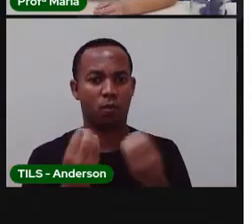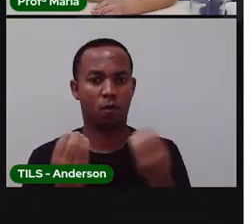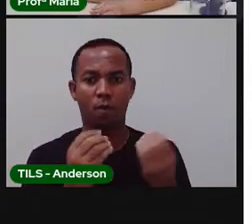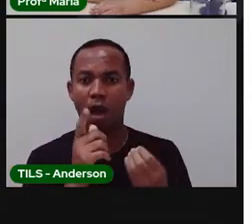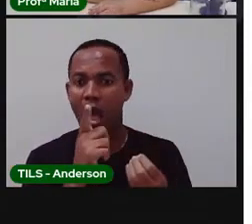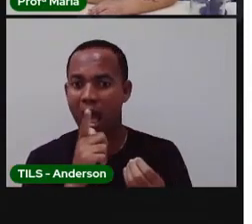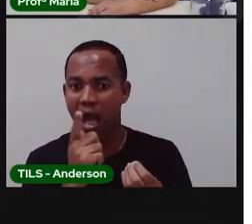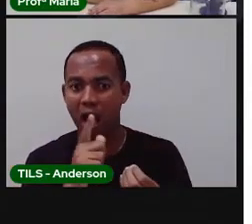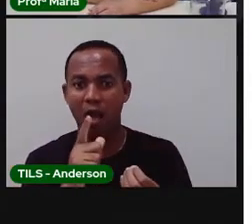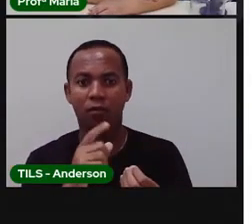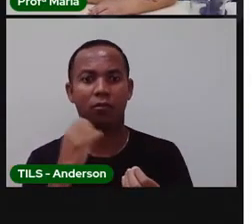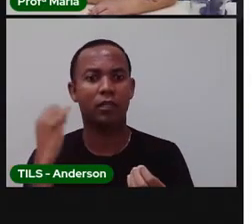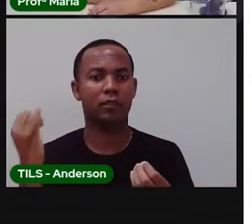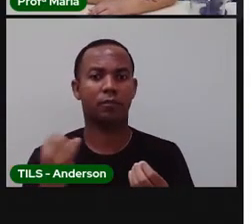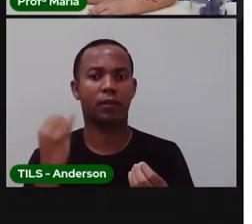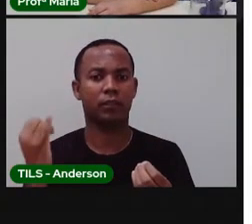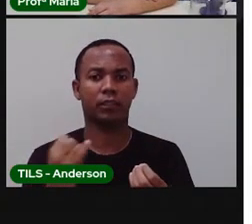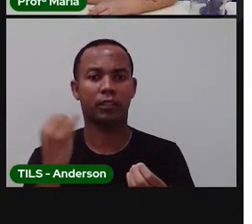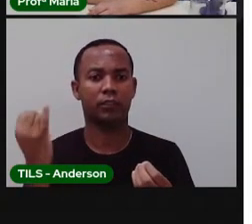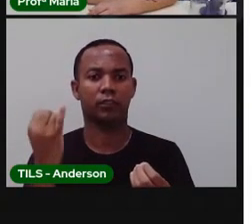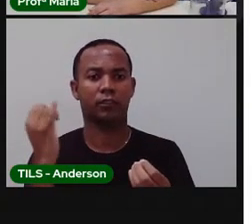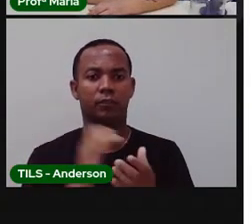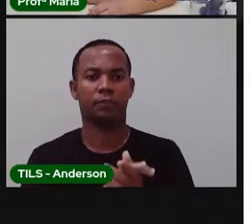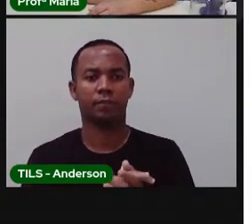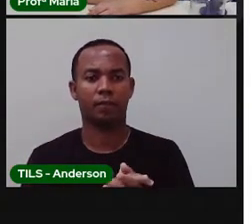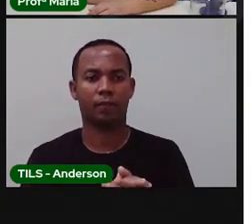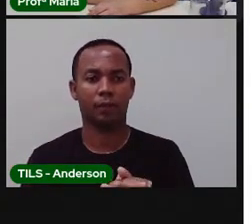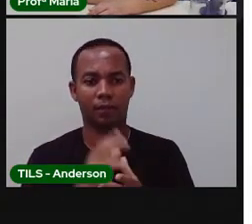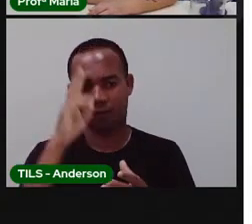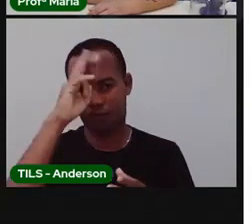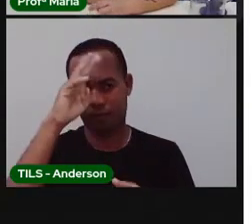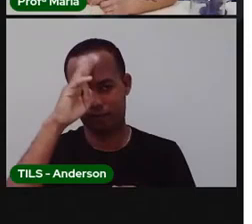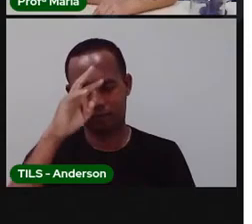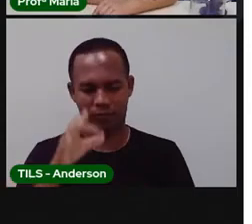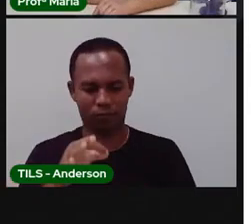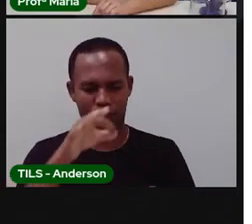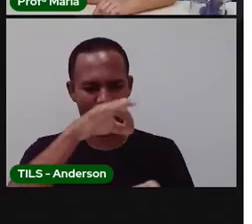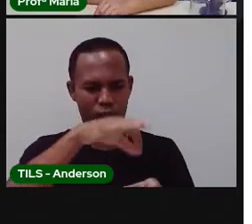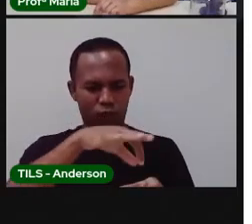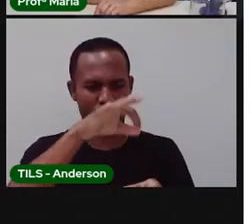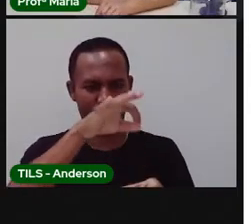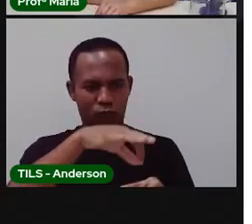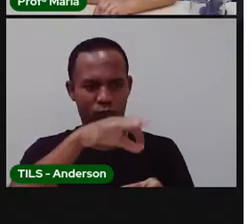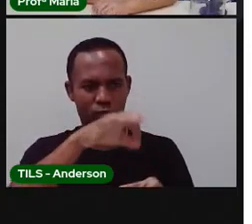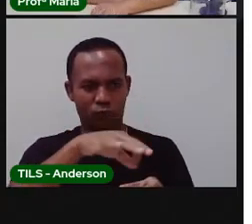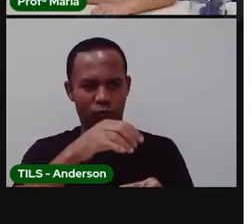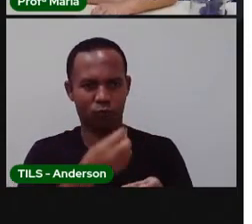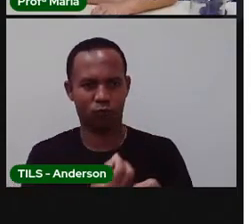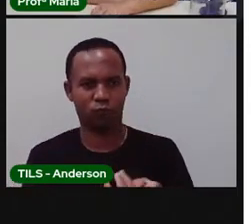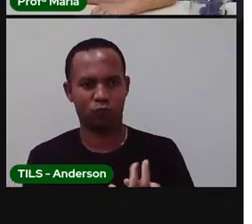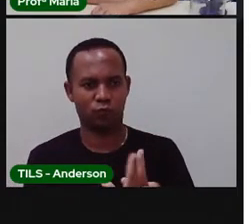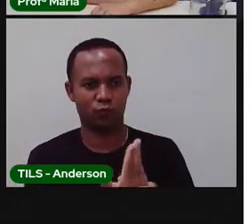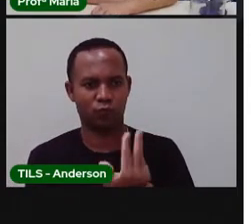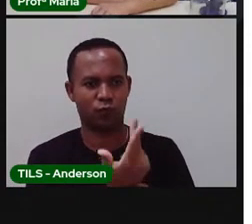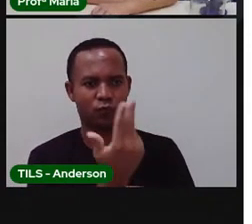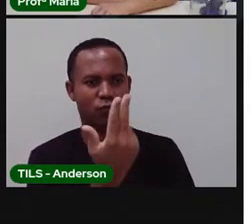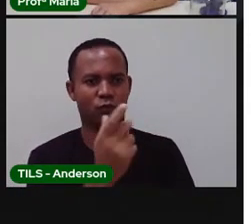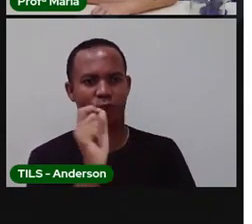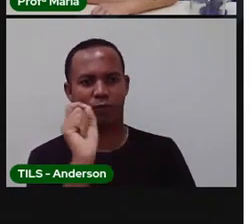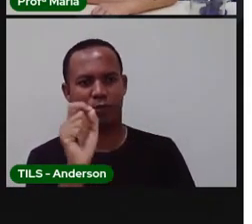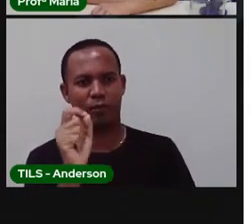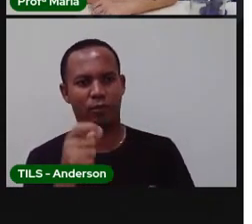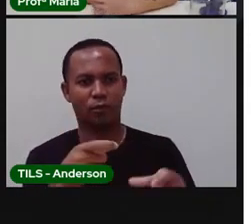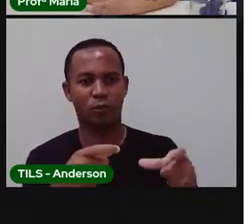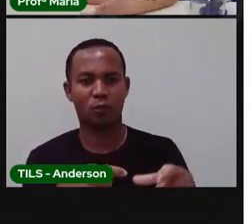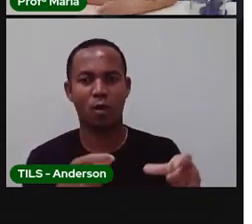lembrar do experimento lá, da sementinha de feijão, de girassol ou de milho. Se eu só coloco a minha sementinha e eu não molho, ela